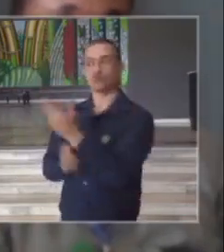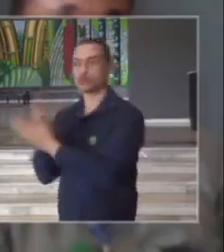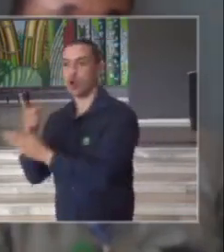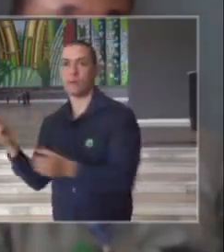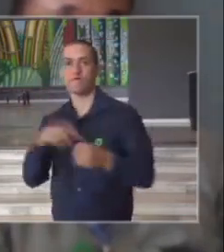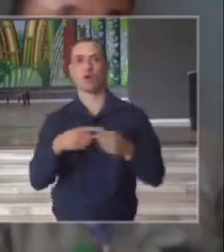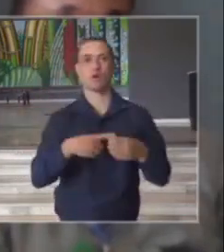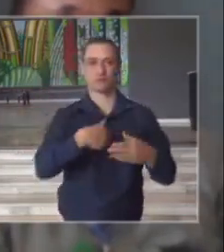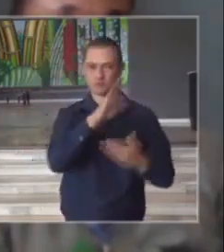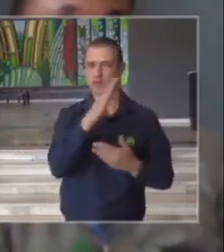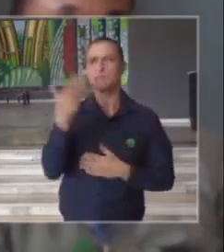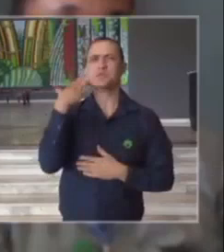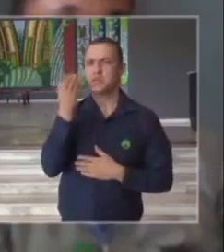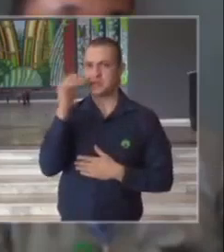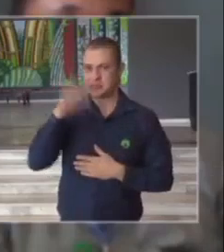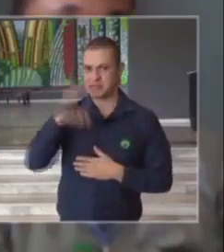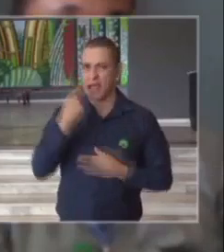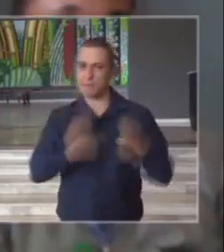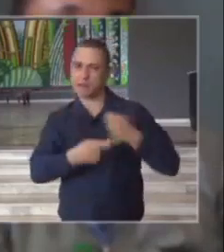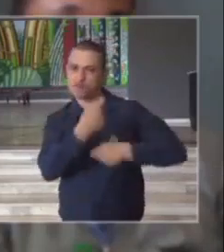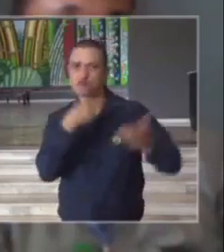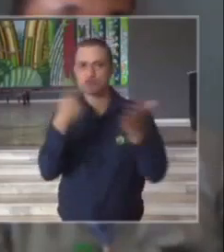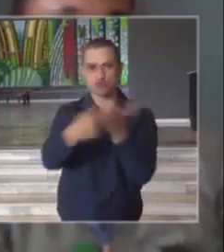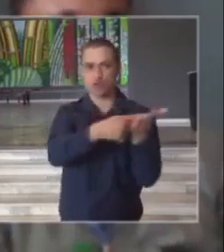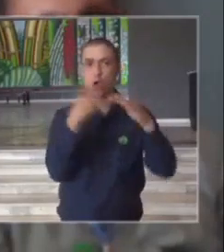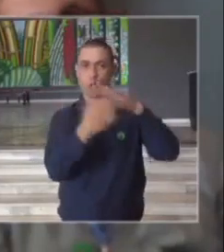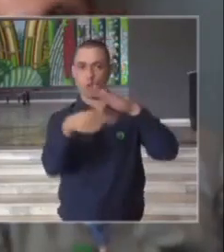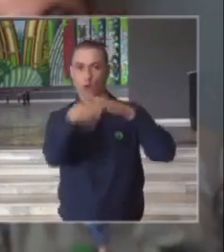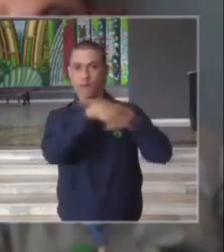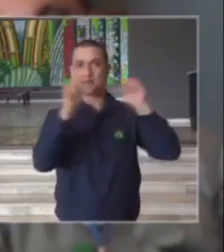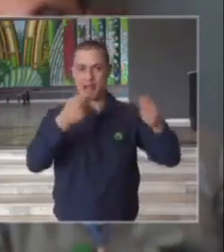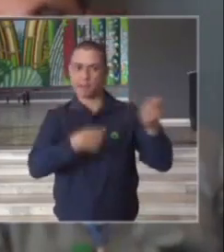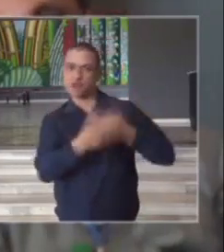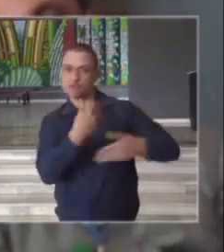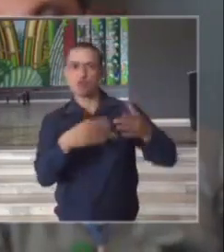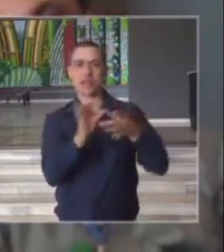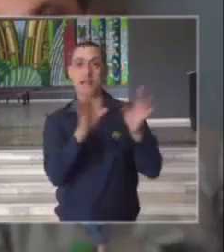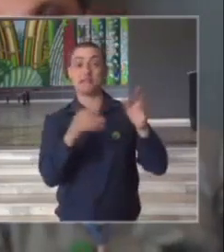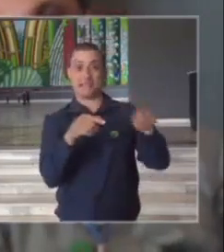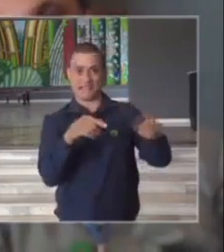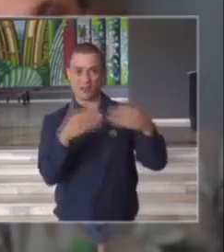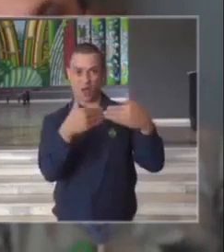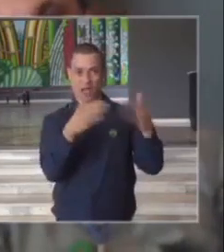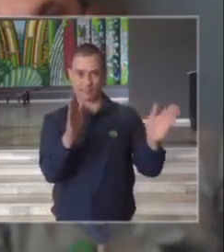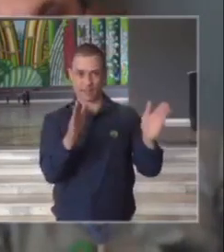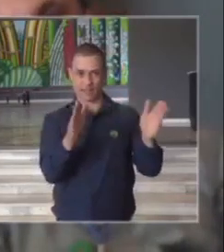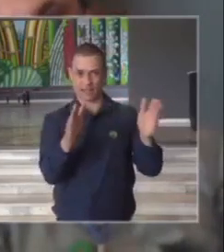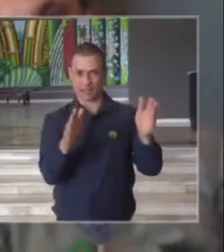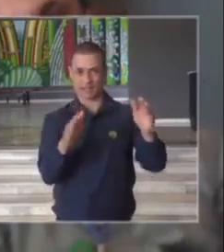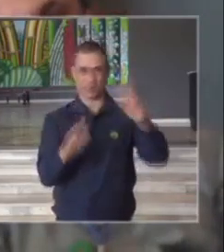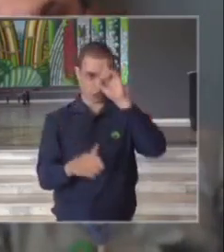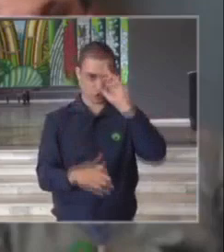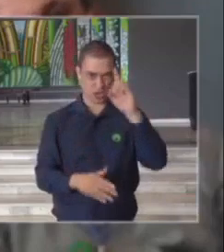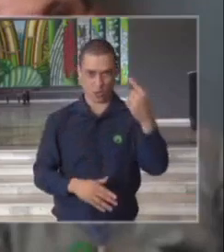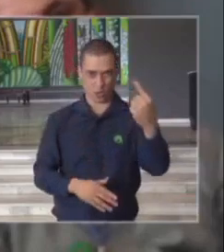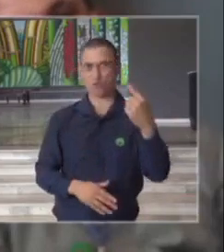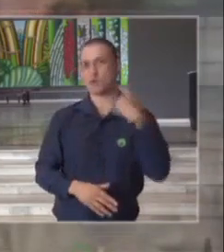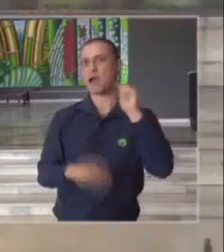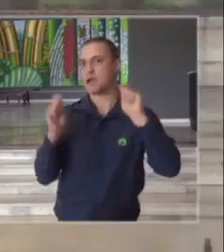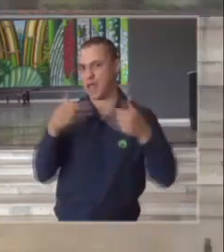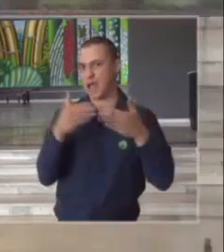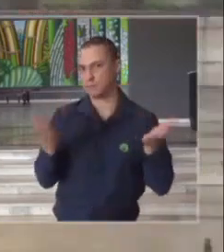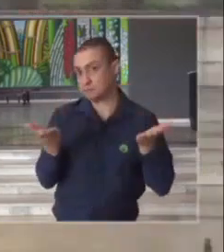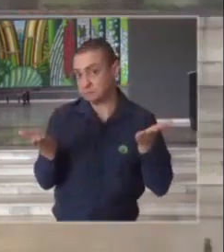gostaria de saber se é possível que haja uma negociação com esses empresários e se é possível que essa reabertura seja feita obrigado